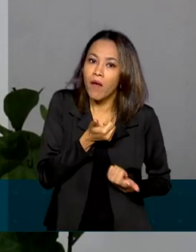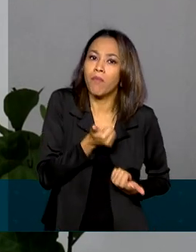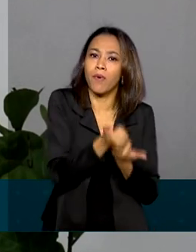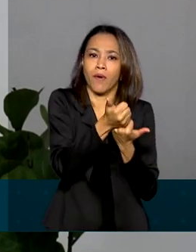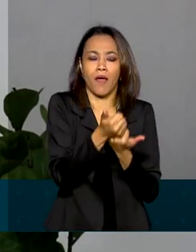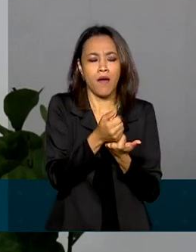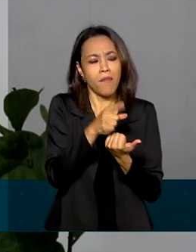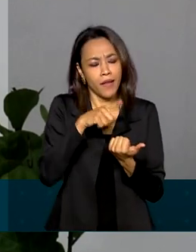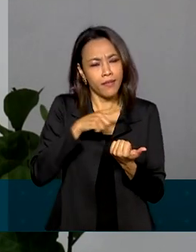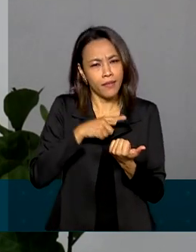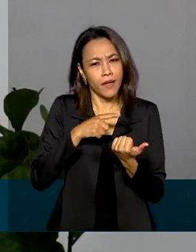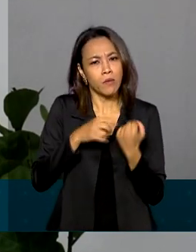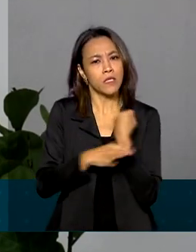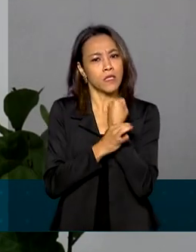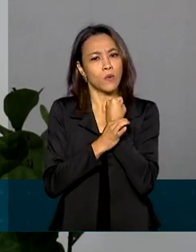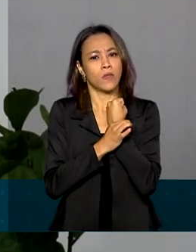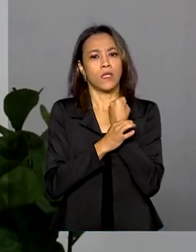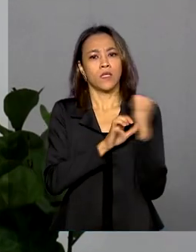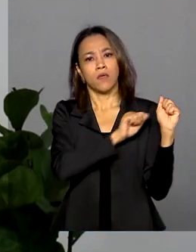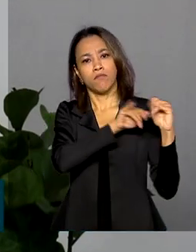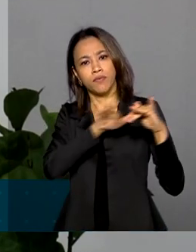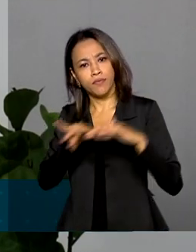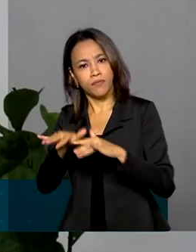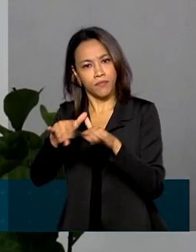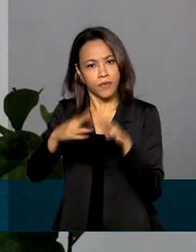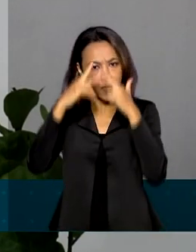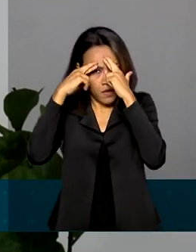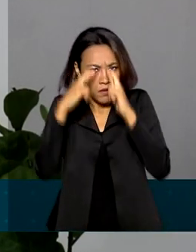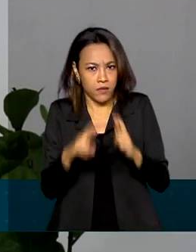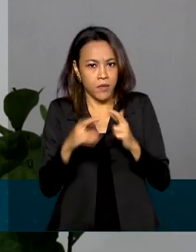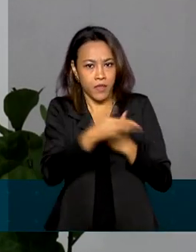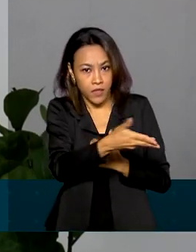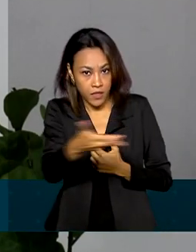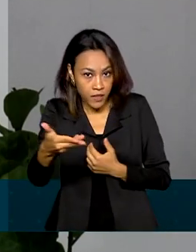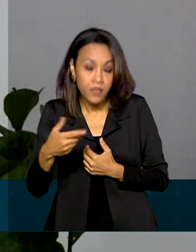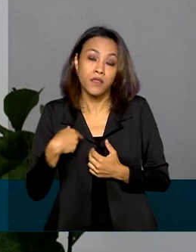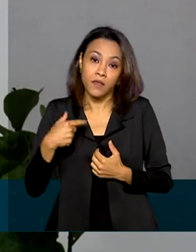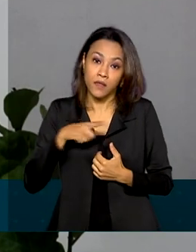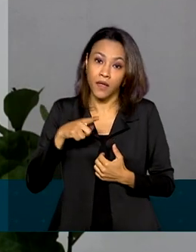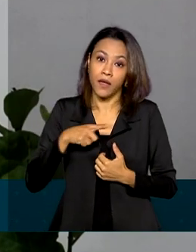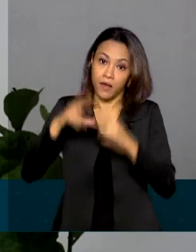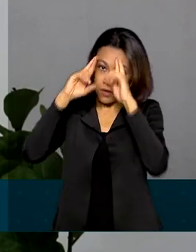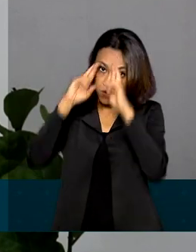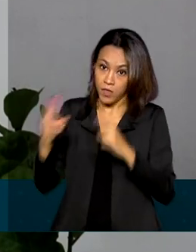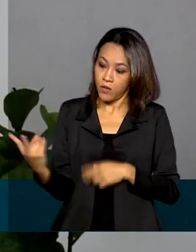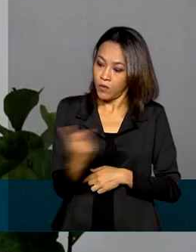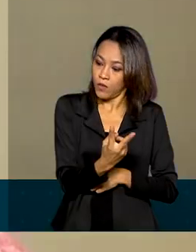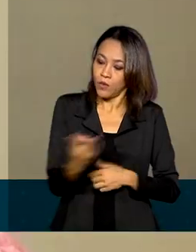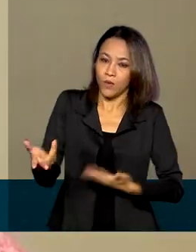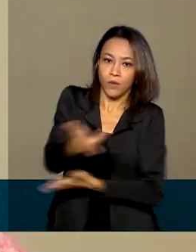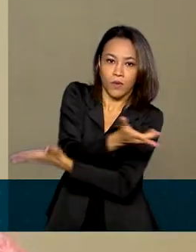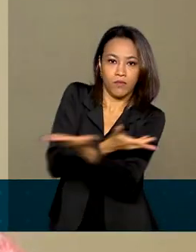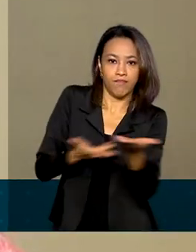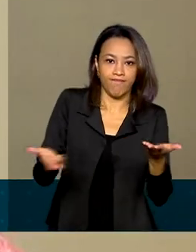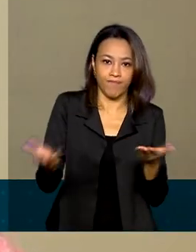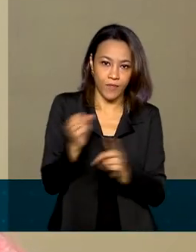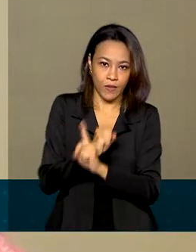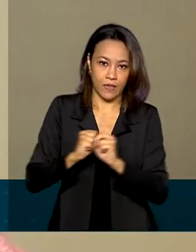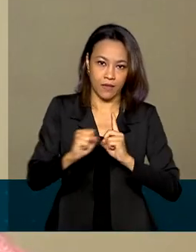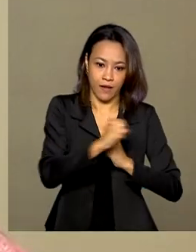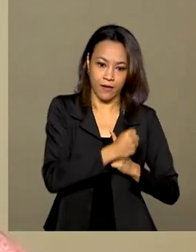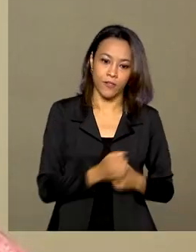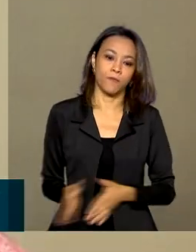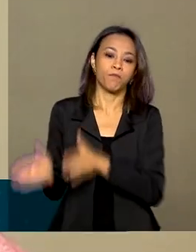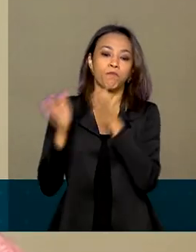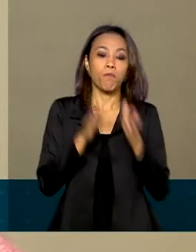migração segura, ordenada e digna, que beneficie tanto os migrantes quanto as sociedades de acolhida. Nessa parceria também